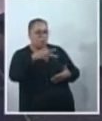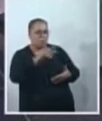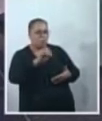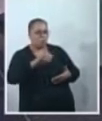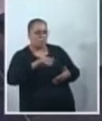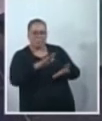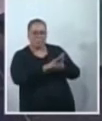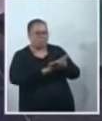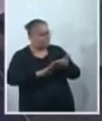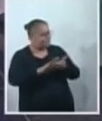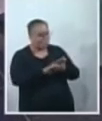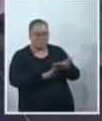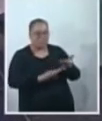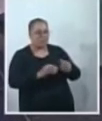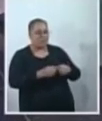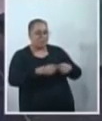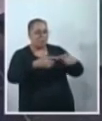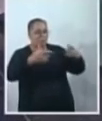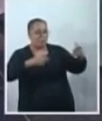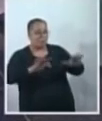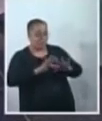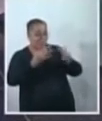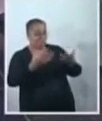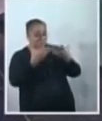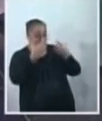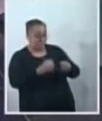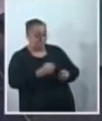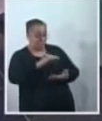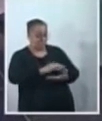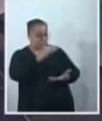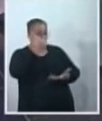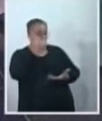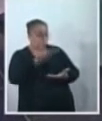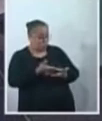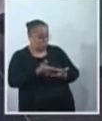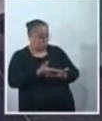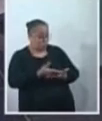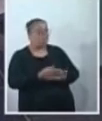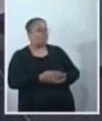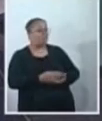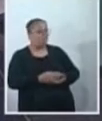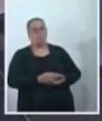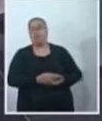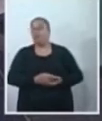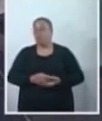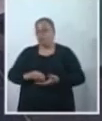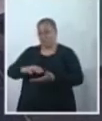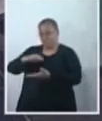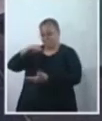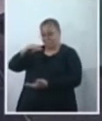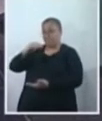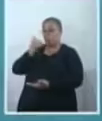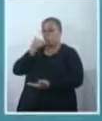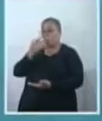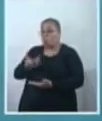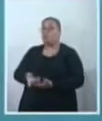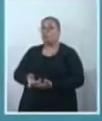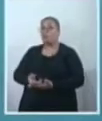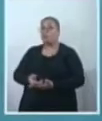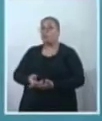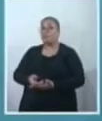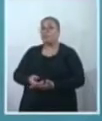houve o número de, realmente, famílias atendidas. Isso também não sensibilizou muito aqui, vereadora? As cestas que chegaram eram as cestas